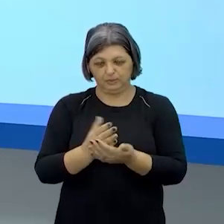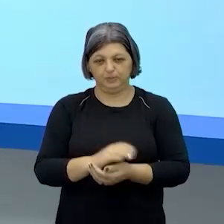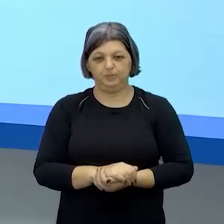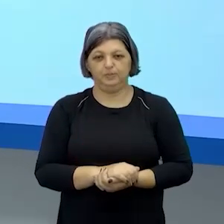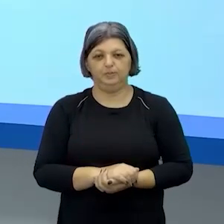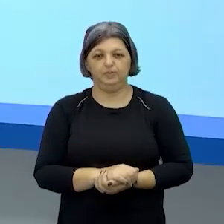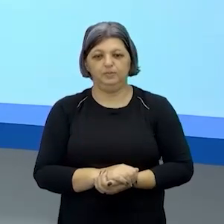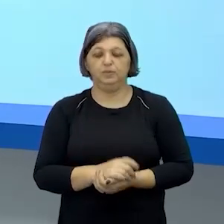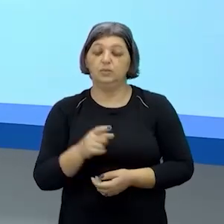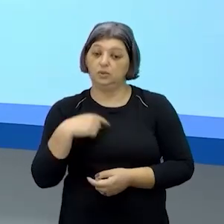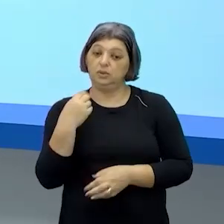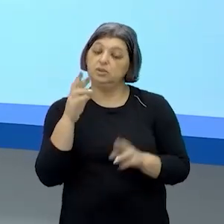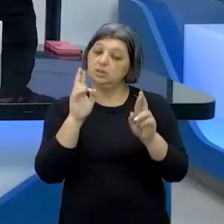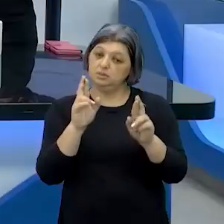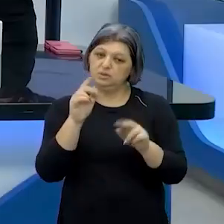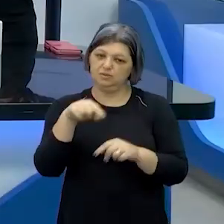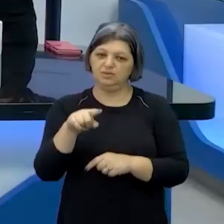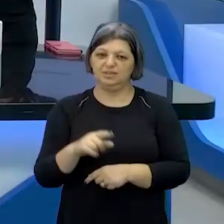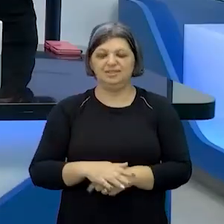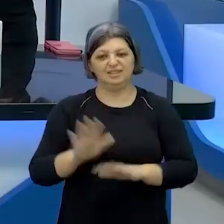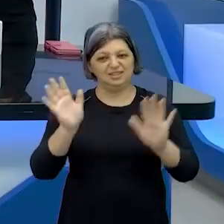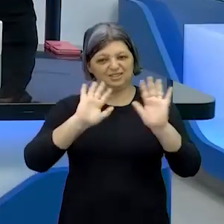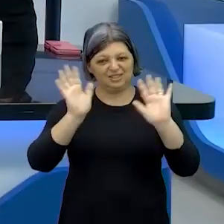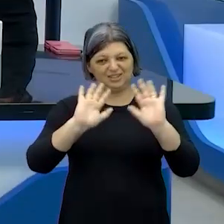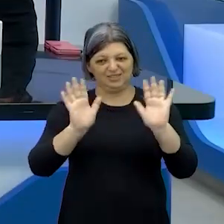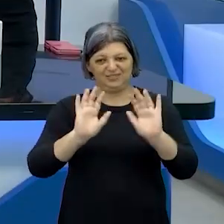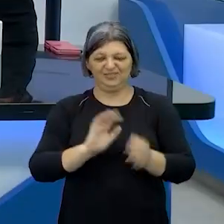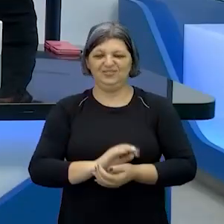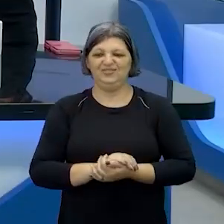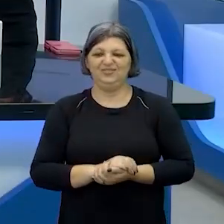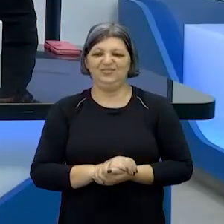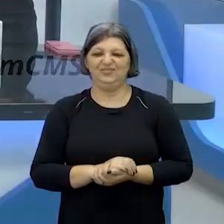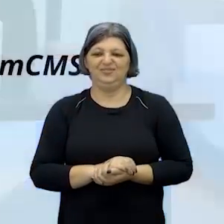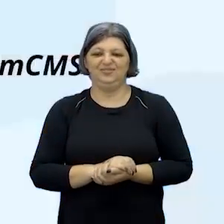vocês e até mais tchau tchau tchau tchau gente